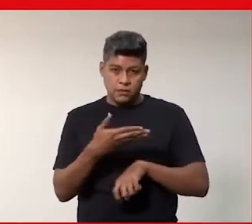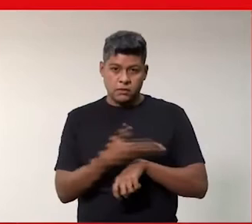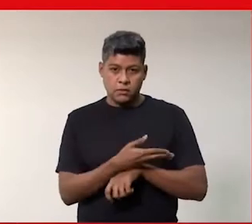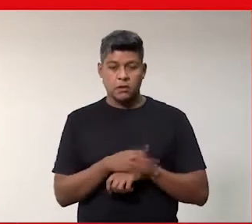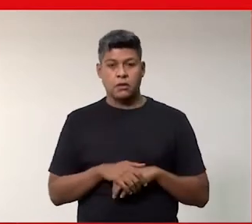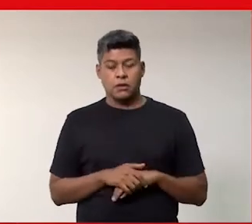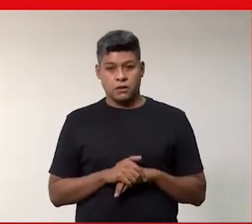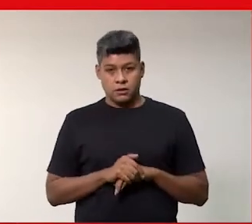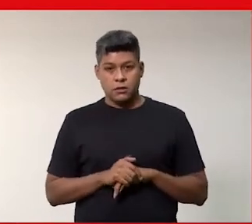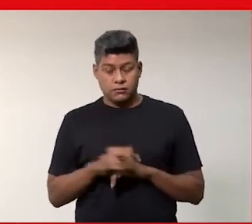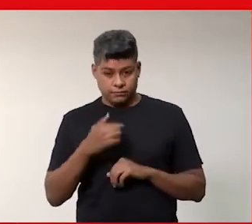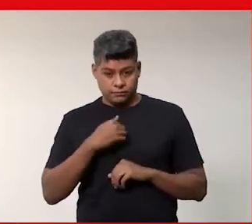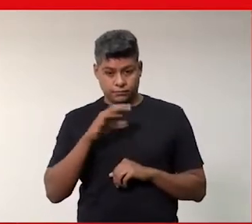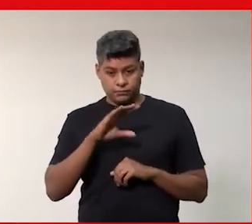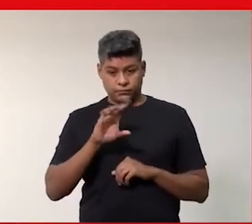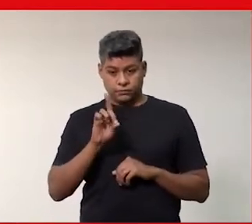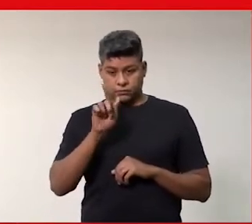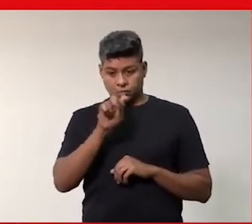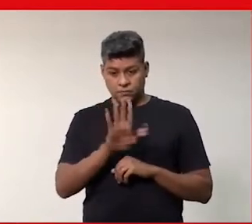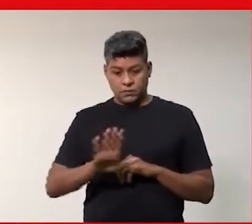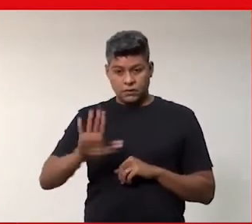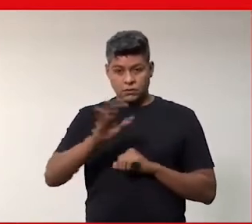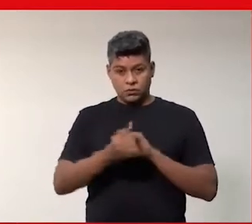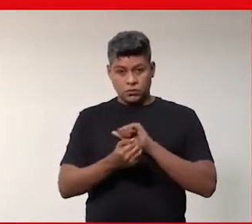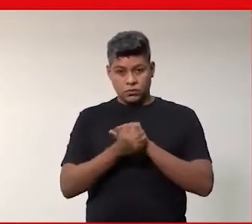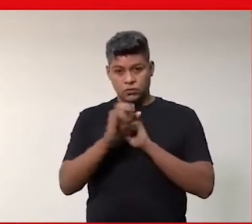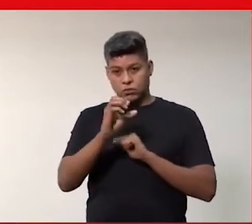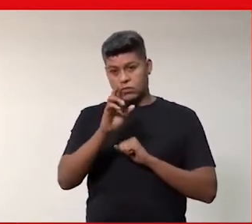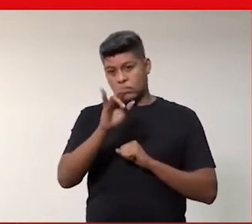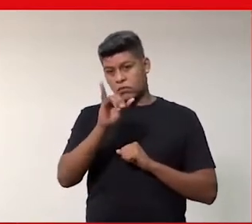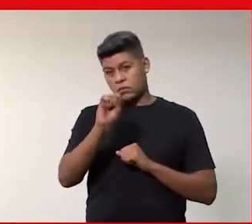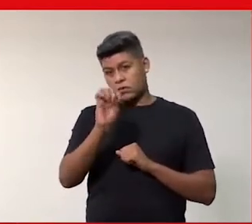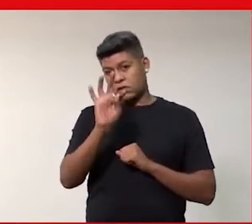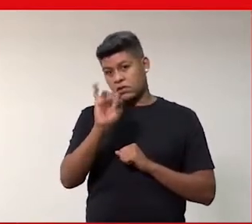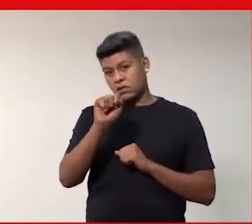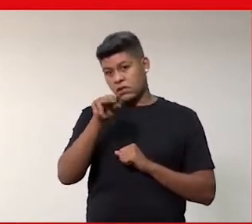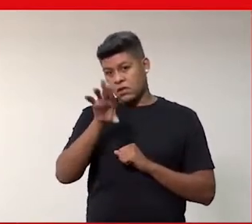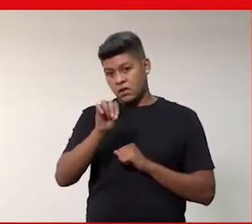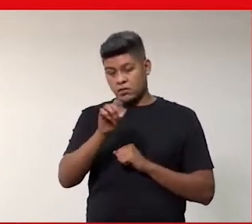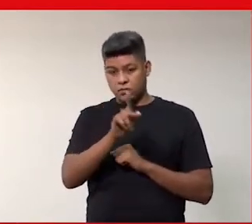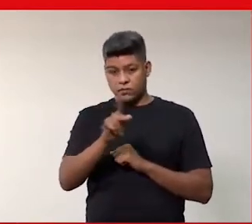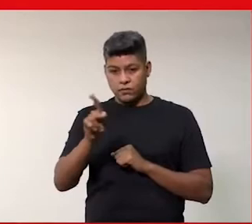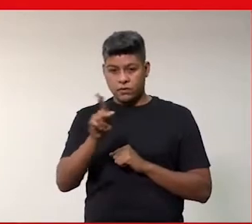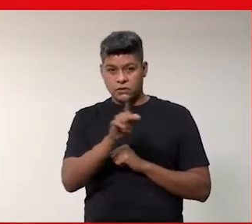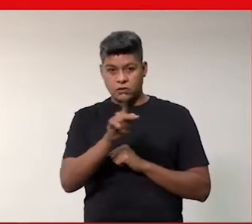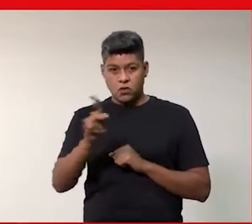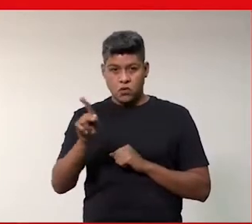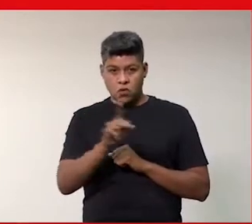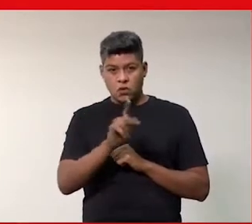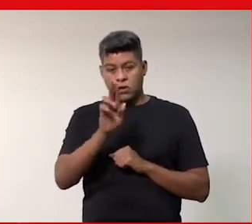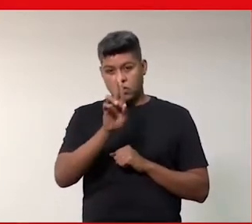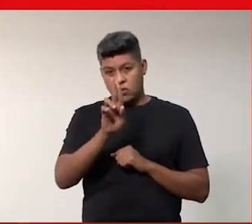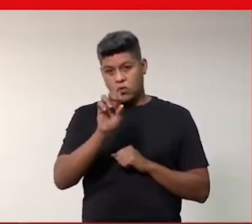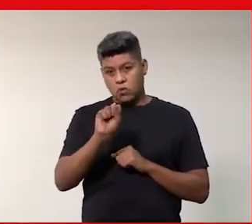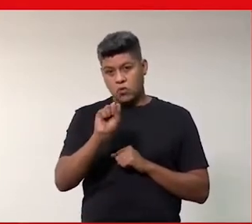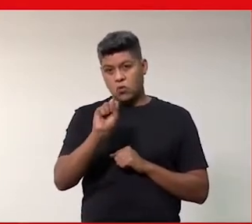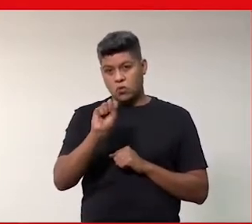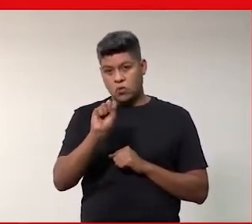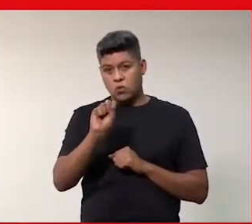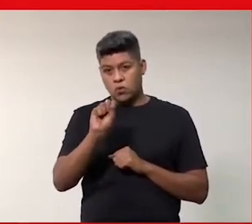Eu sou coordenadora geral junto com Cristiano Maciel, professor da UFMT, eu sou professora da UFSC,